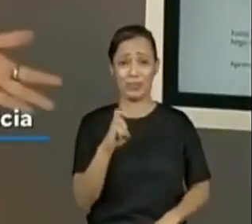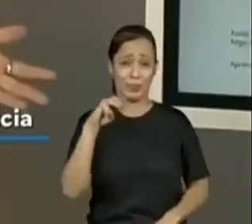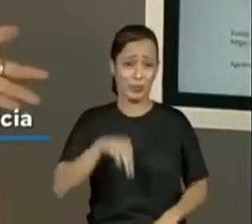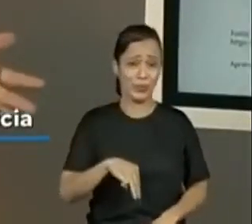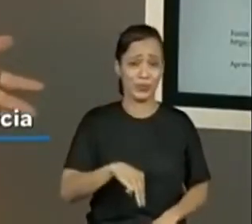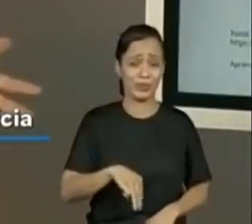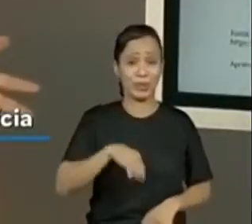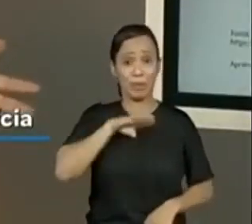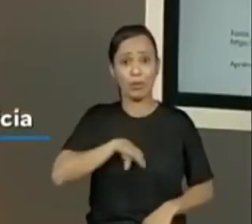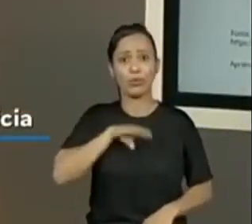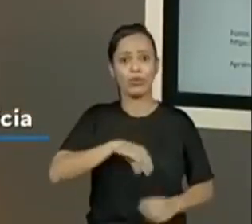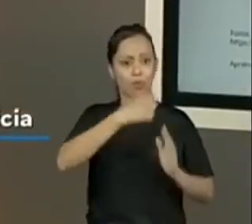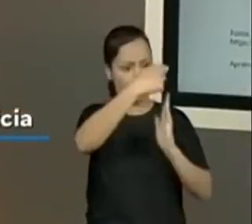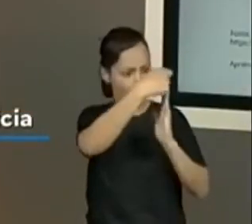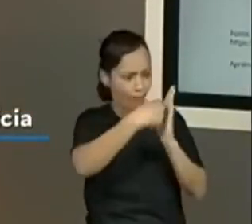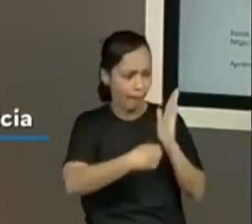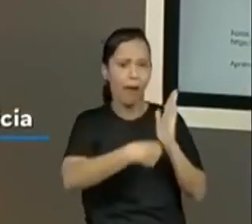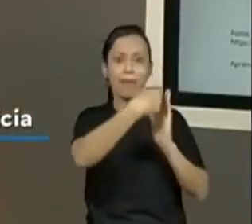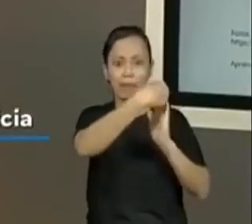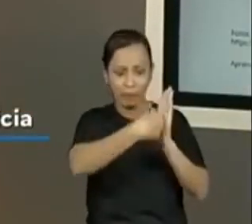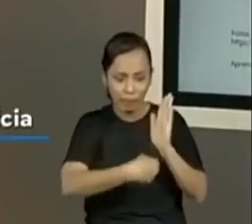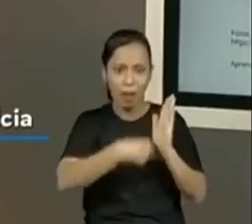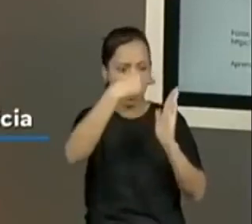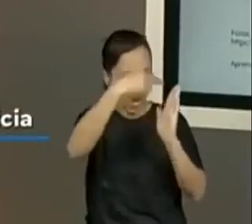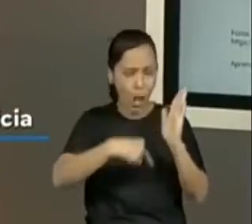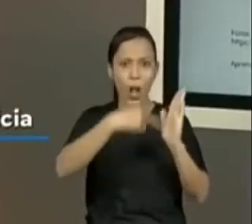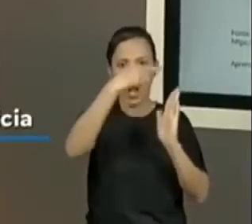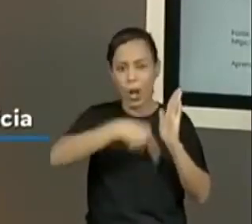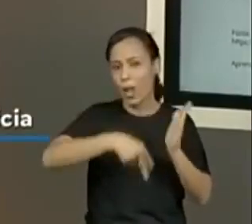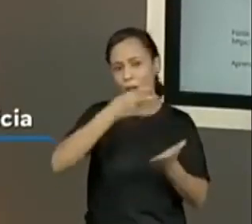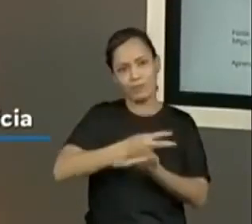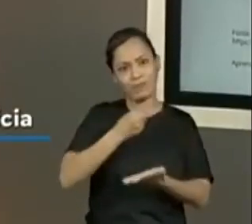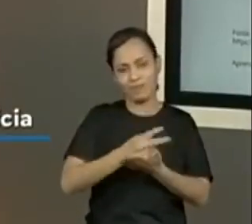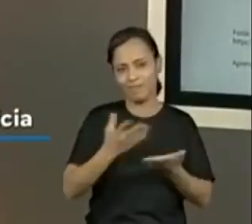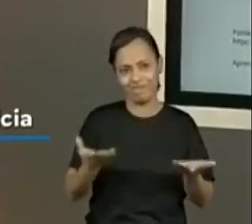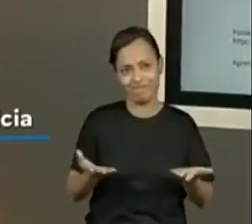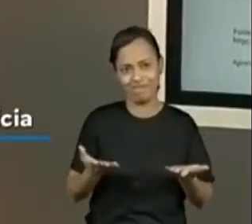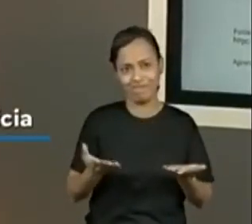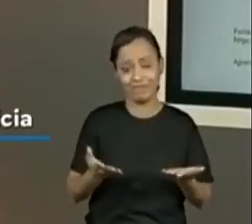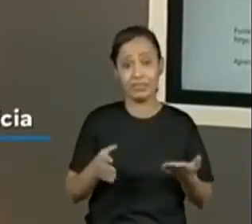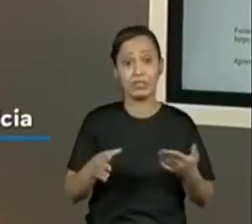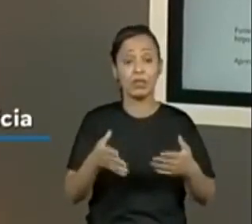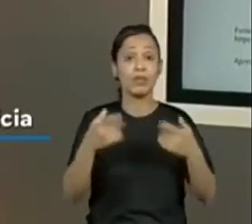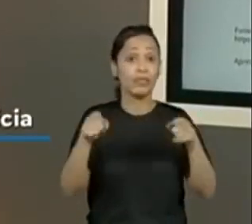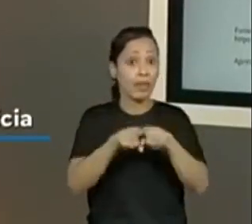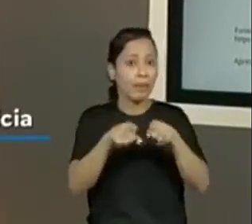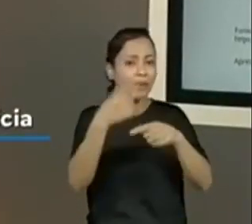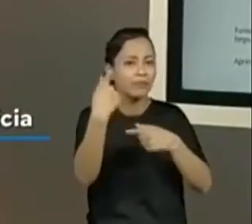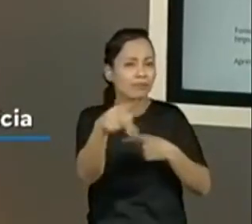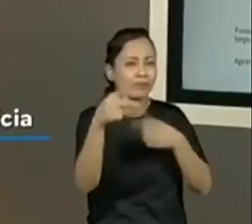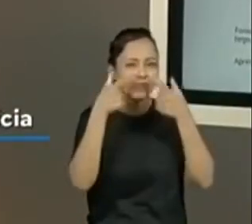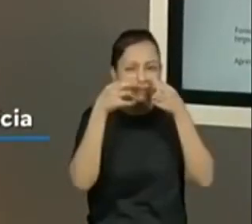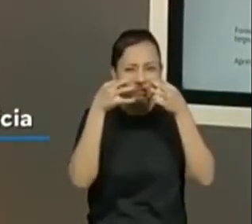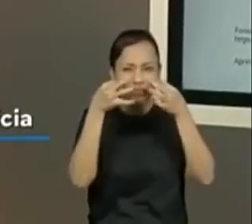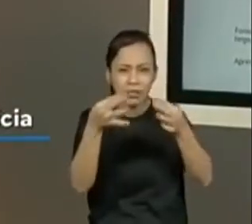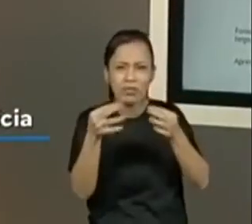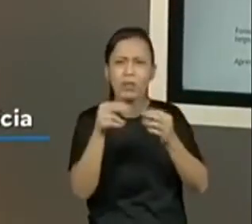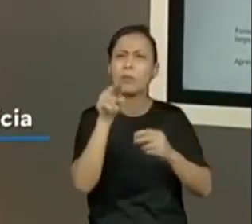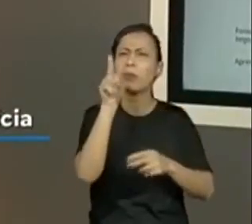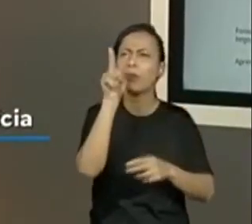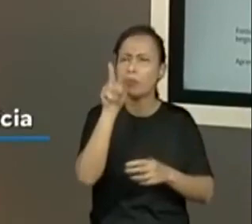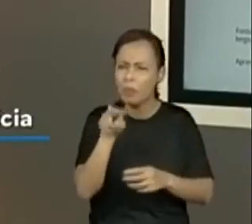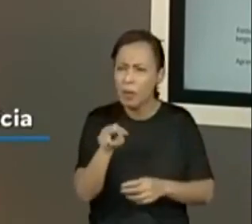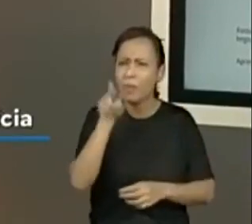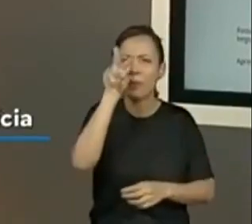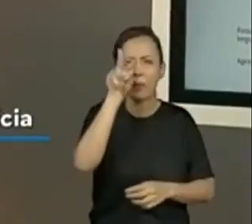português, tem que ter texto, né, pessoal? Tem que ter leitura, tem que ter compreensão, e vocês têm que prestar atenção aí de casa. Então, vamos se